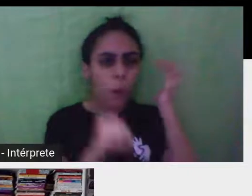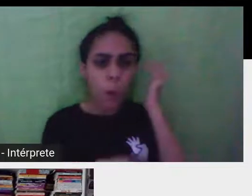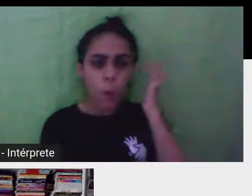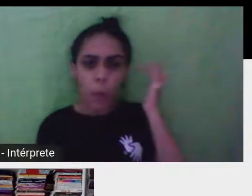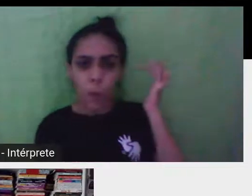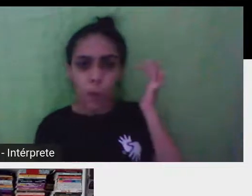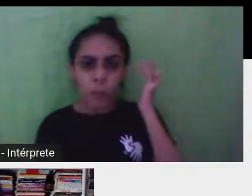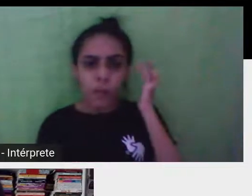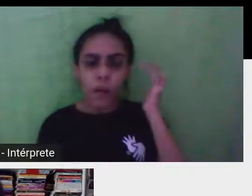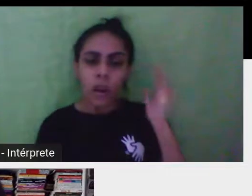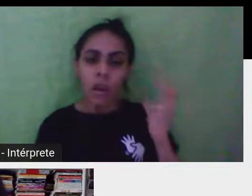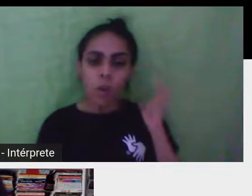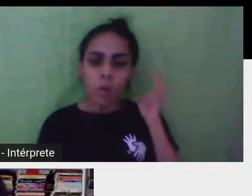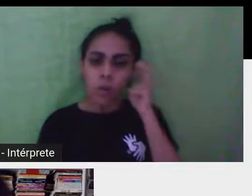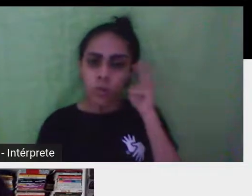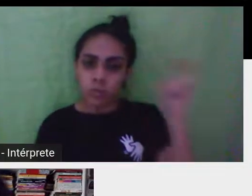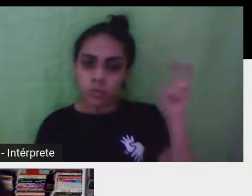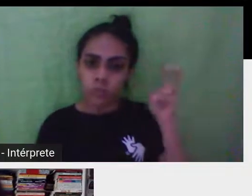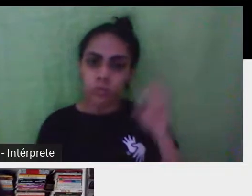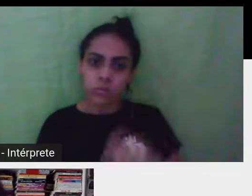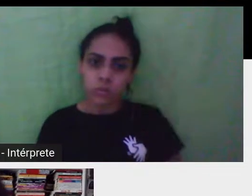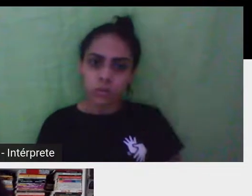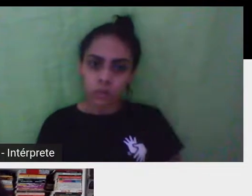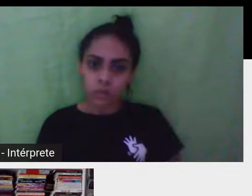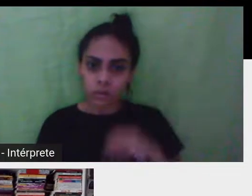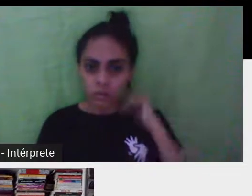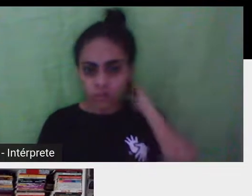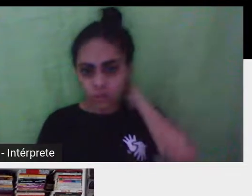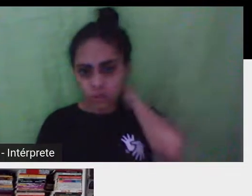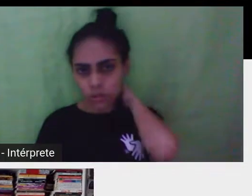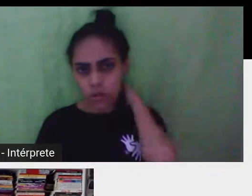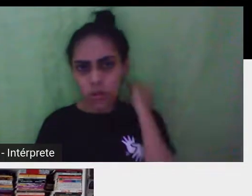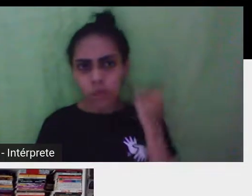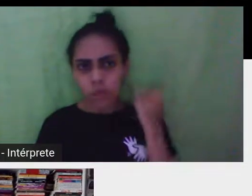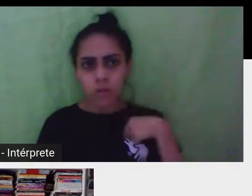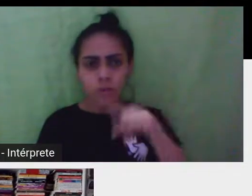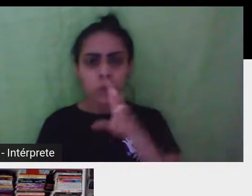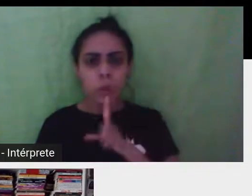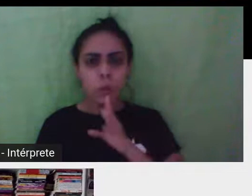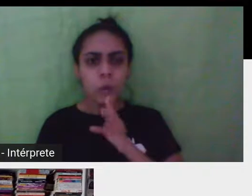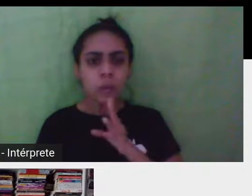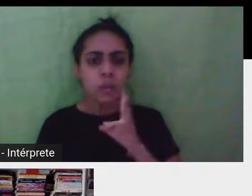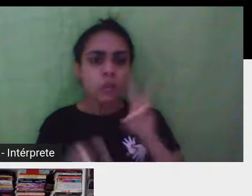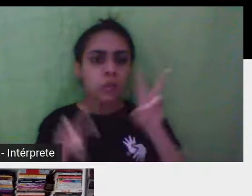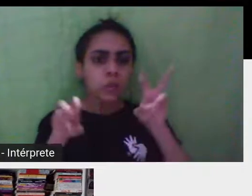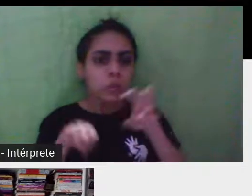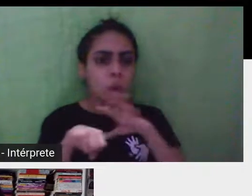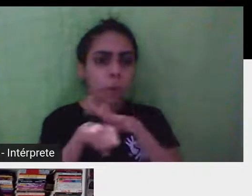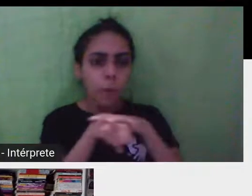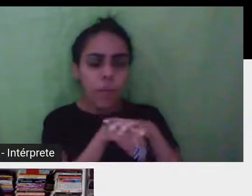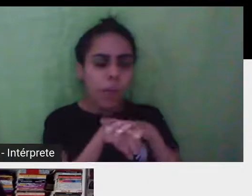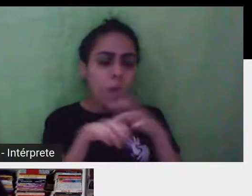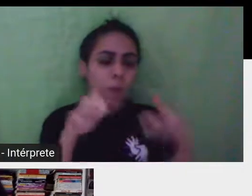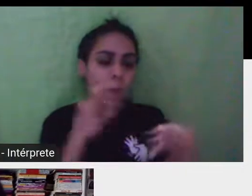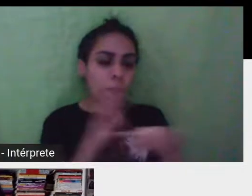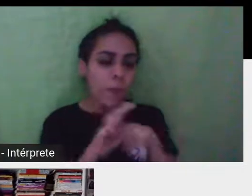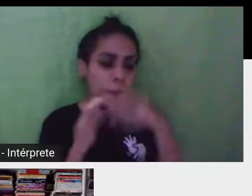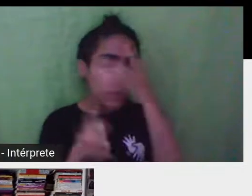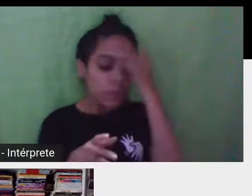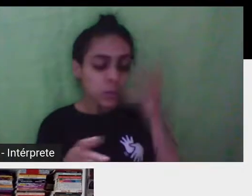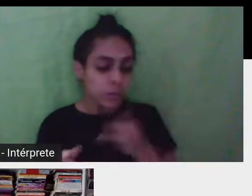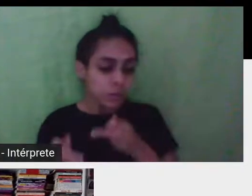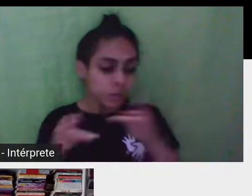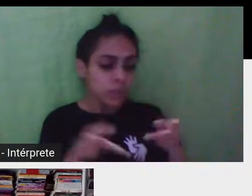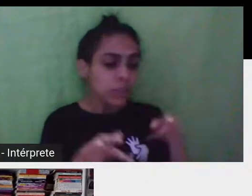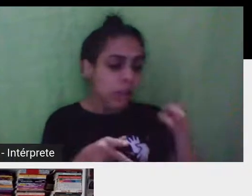doença, né, que acomete visitantes, eu não sei se você já ouviu falar. Não. Uma doença que acomete visitantes que vão para